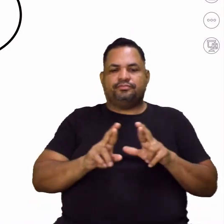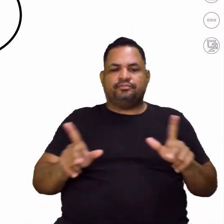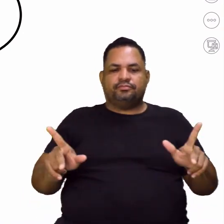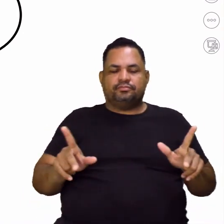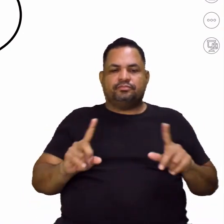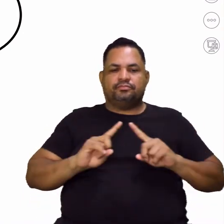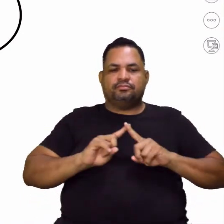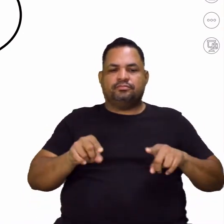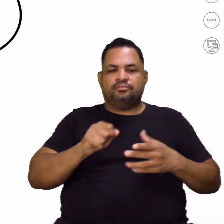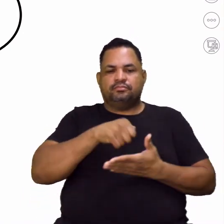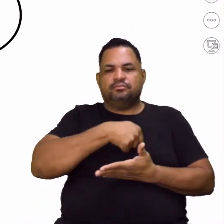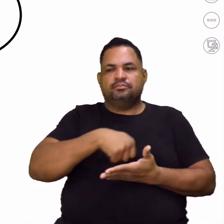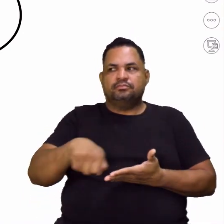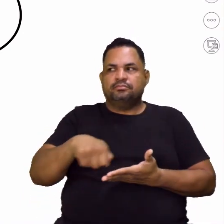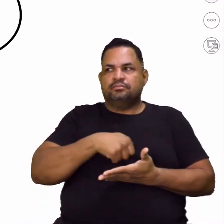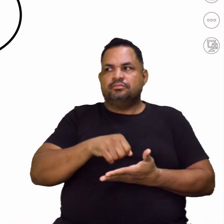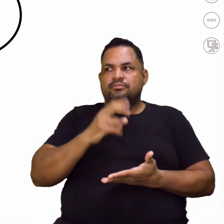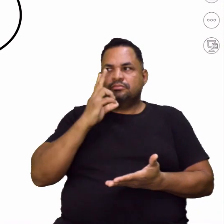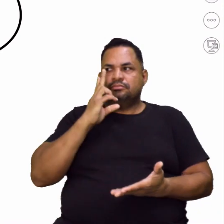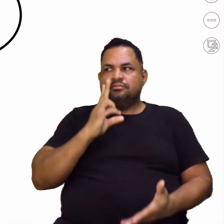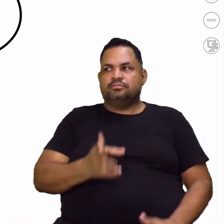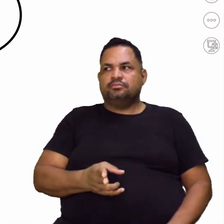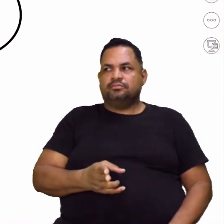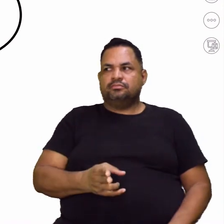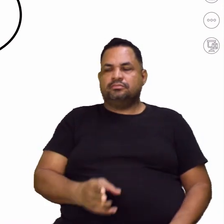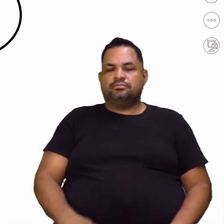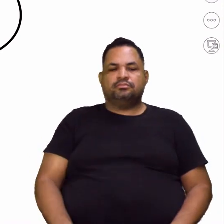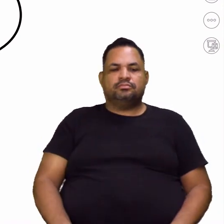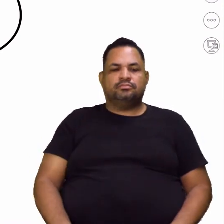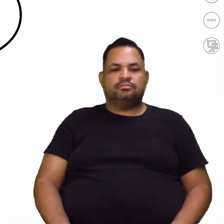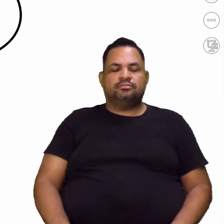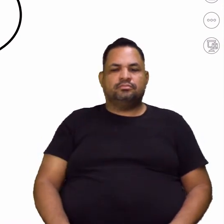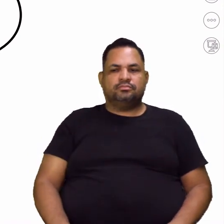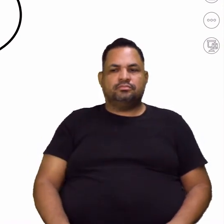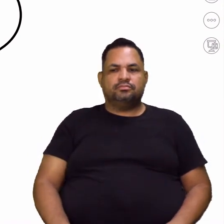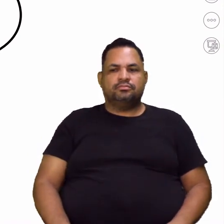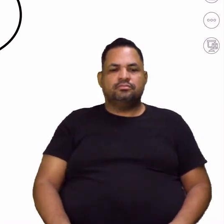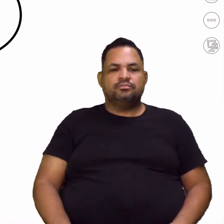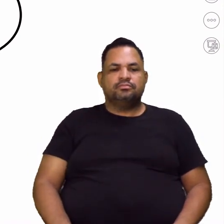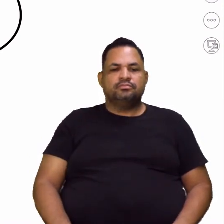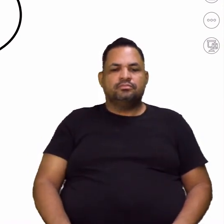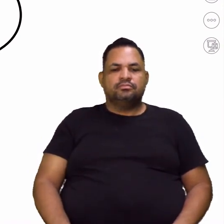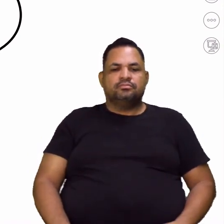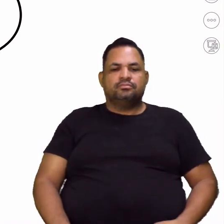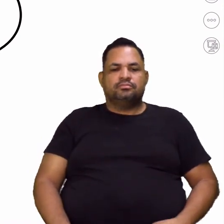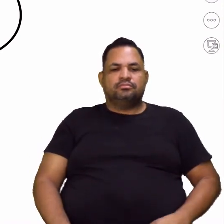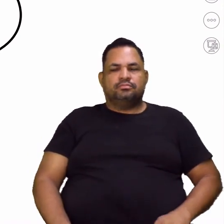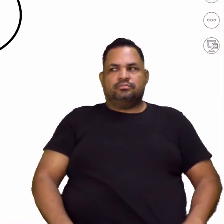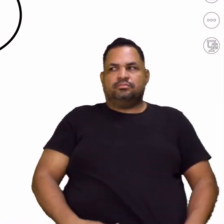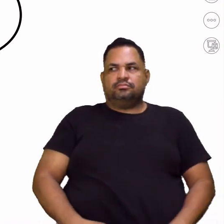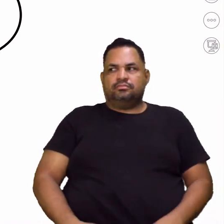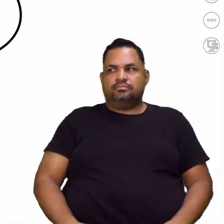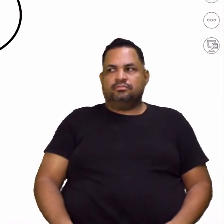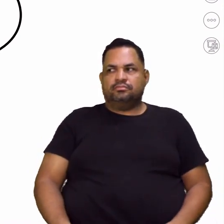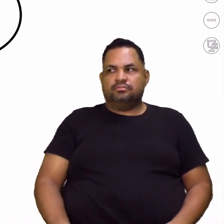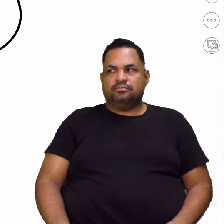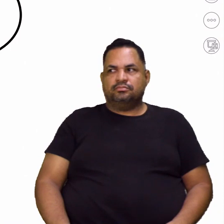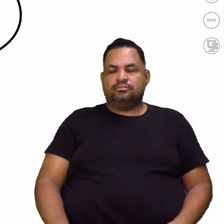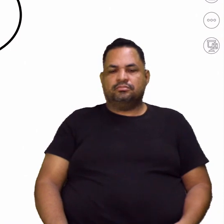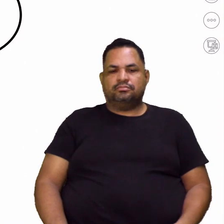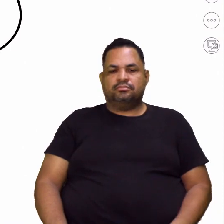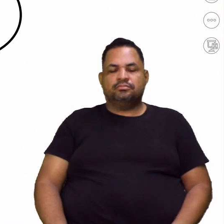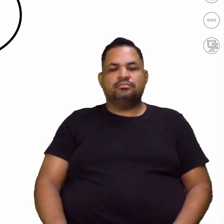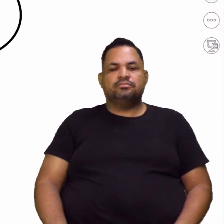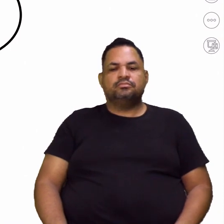Mas a escrita é a mesma. Por isso que fala homógrafo, a mesma escrita. Mas a pronúncia vai ser diferente.